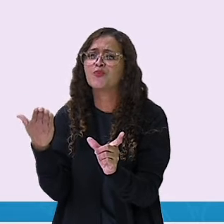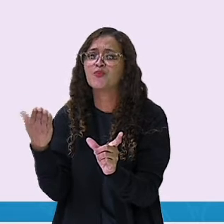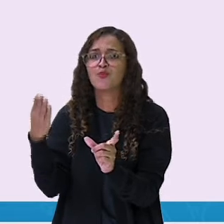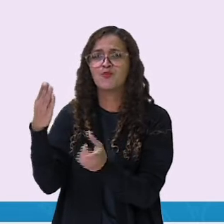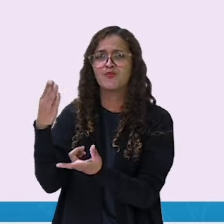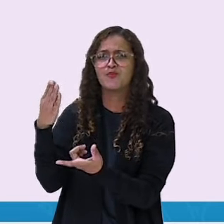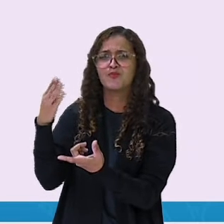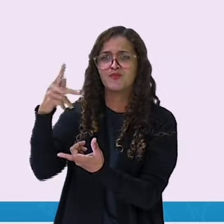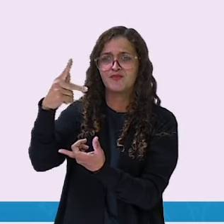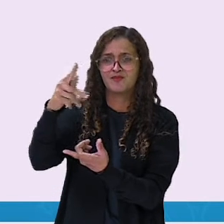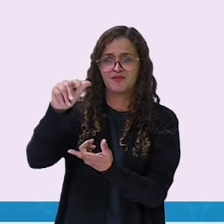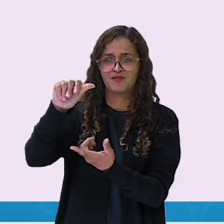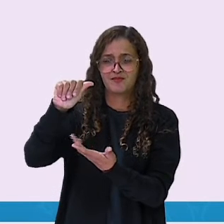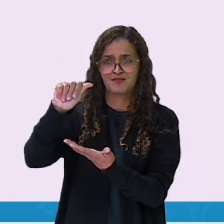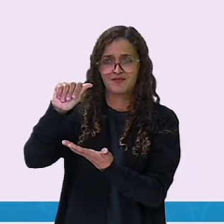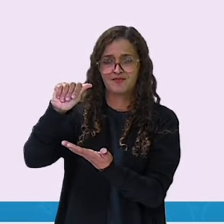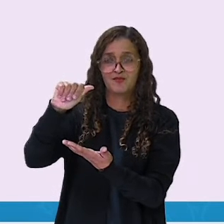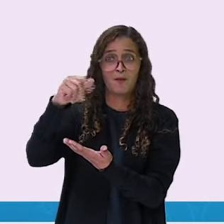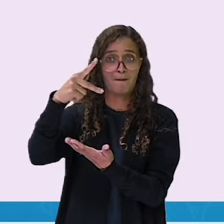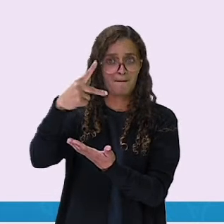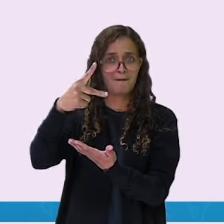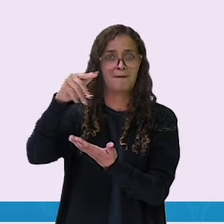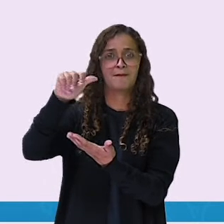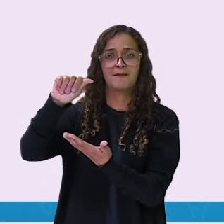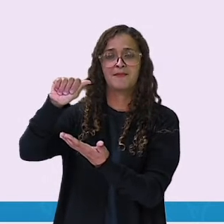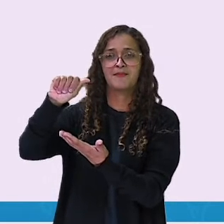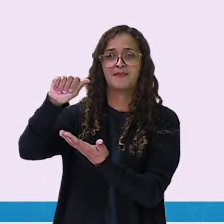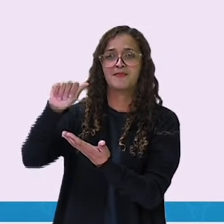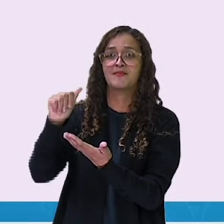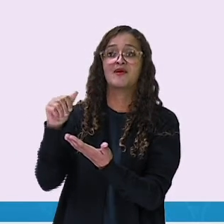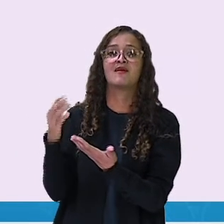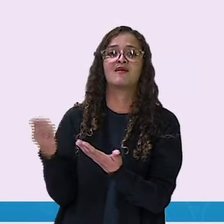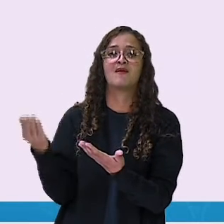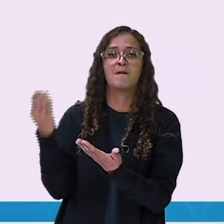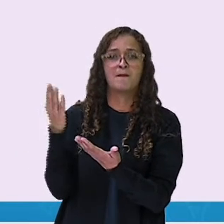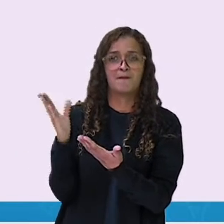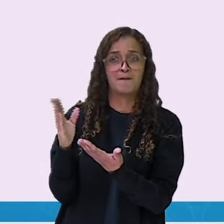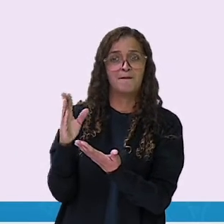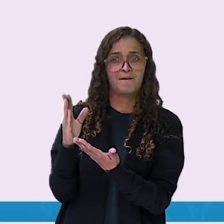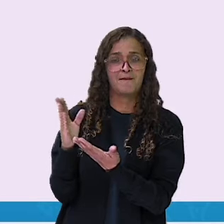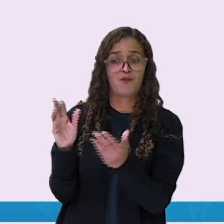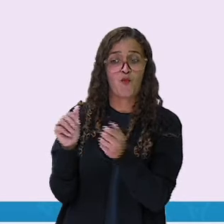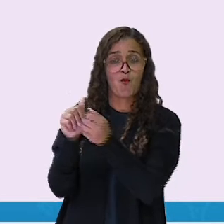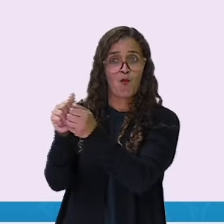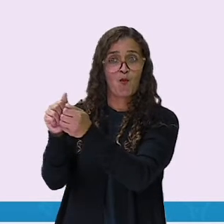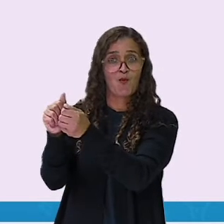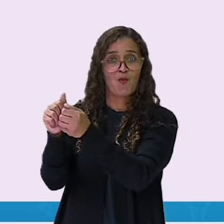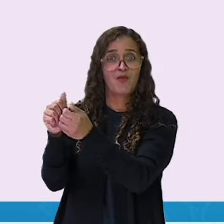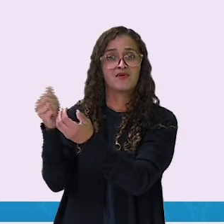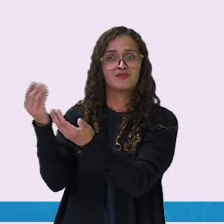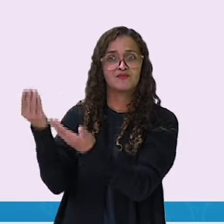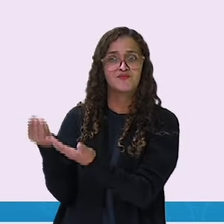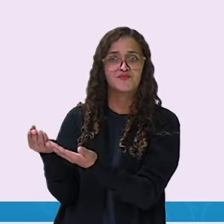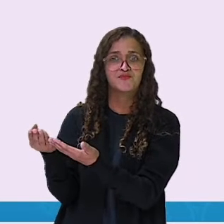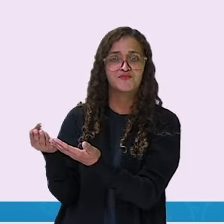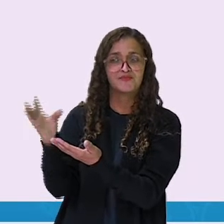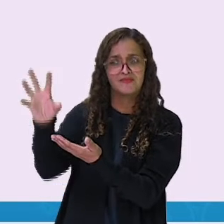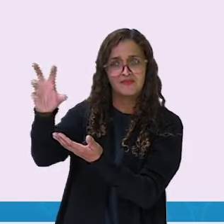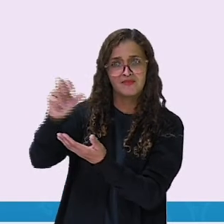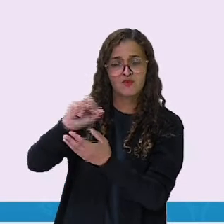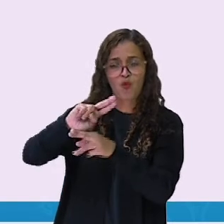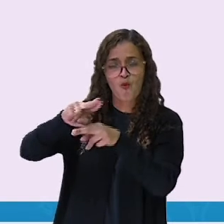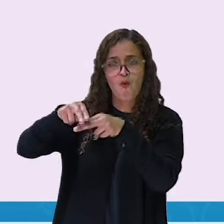Muito bem! Sílaba pá. Letra p com a letra a. Eu vou colocar junto